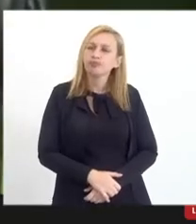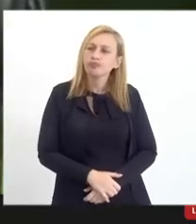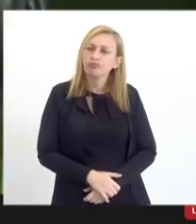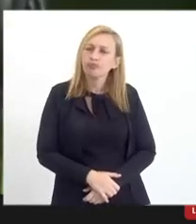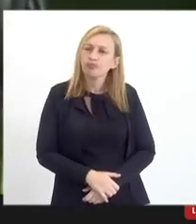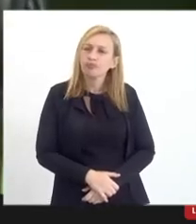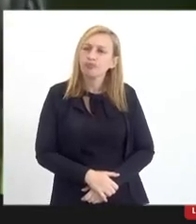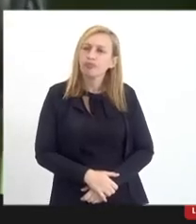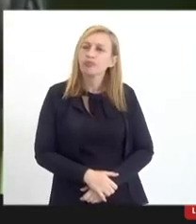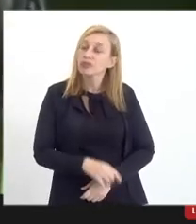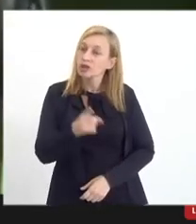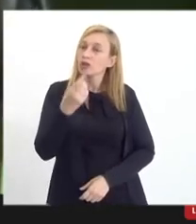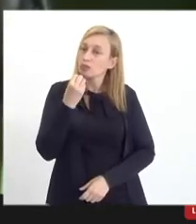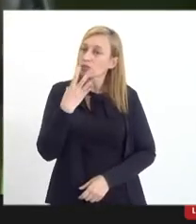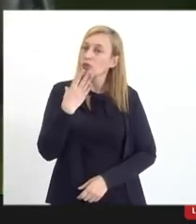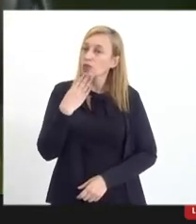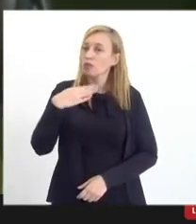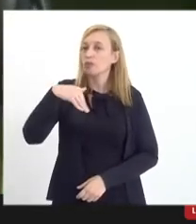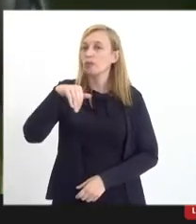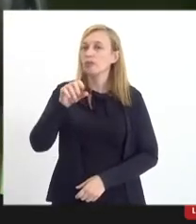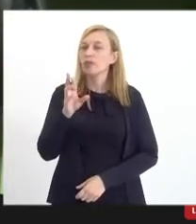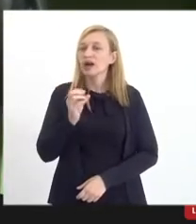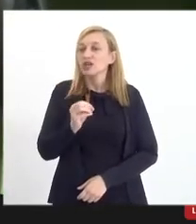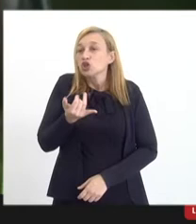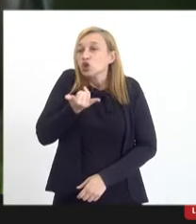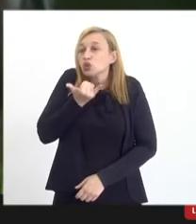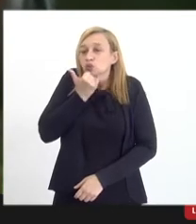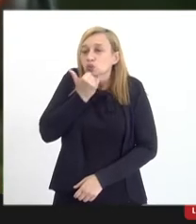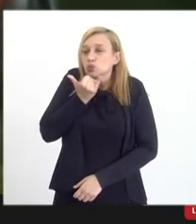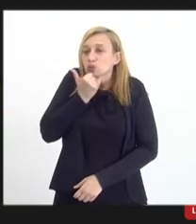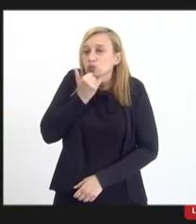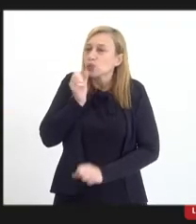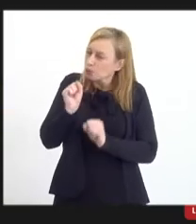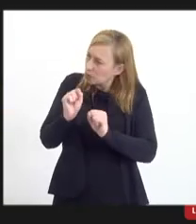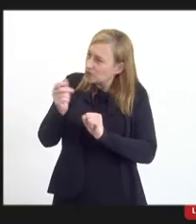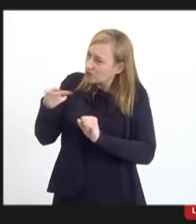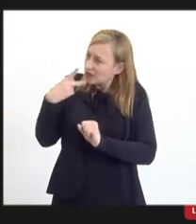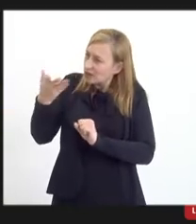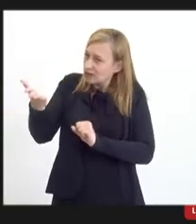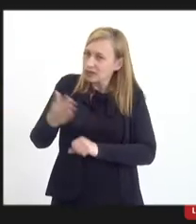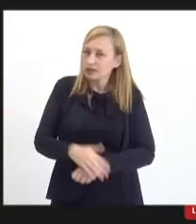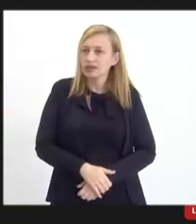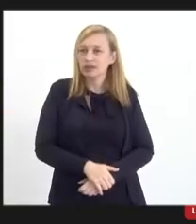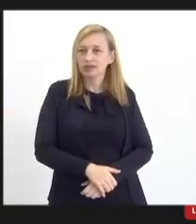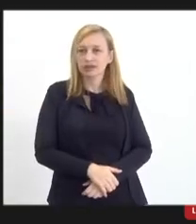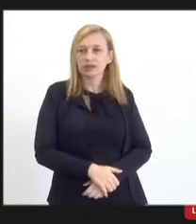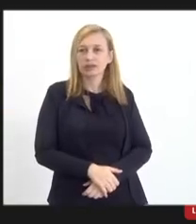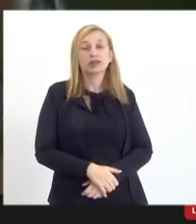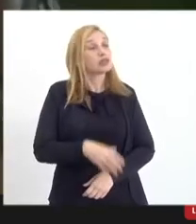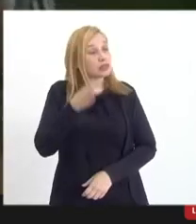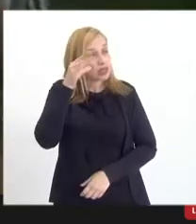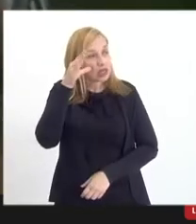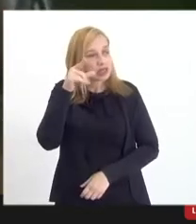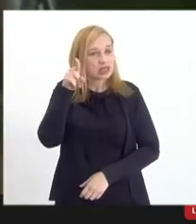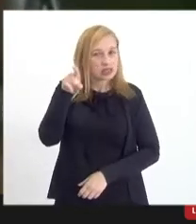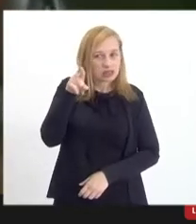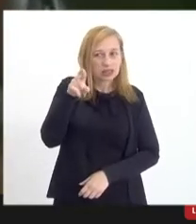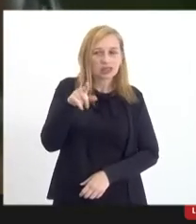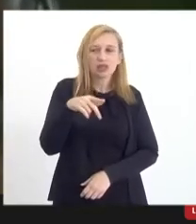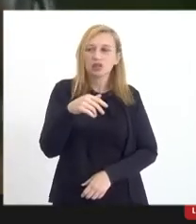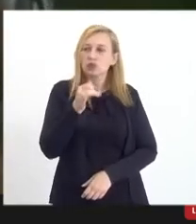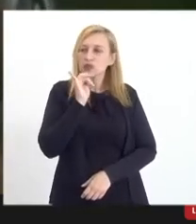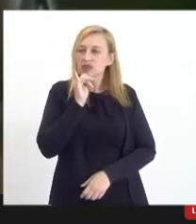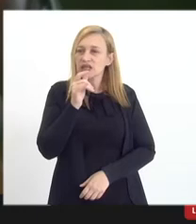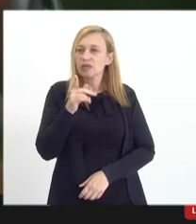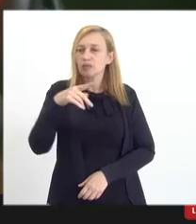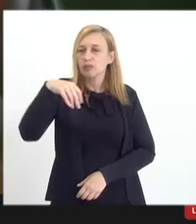bacana, Márcio, desculpe, estou aqui. Não, pode falar. Mas muito interessante esse seu exemplo,